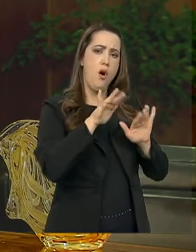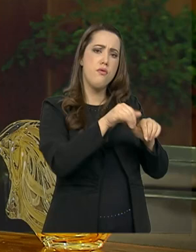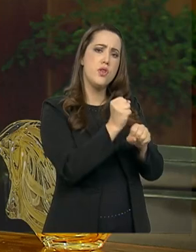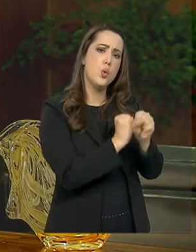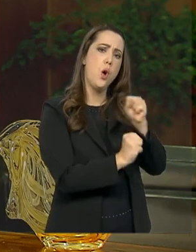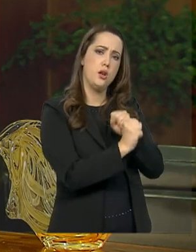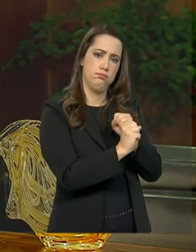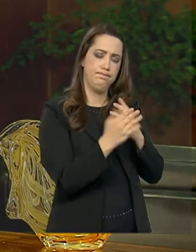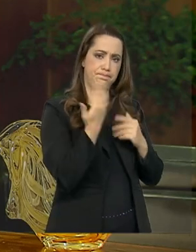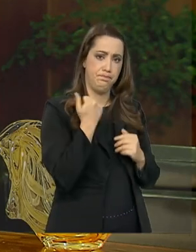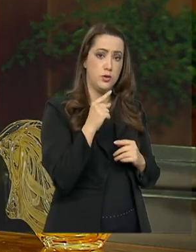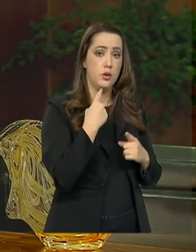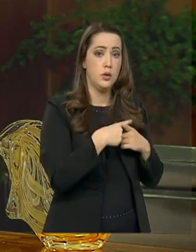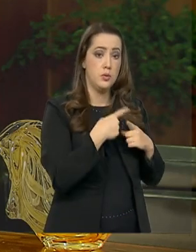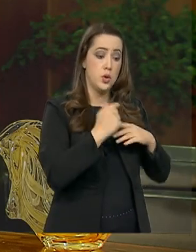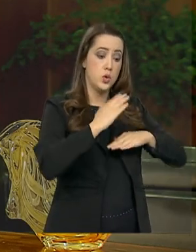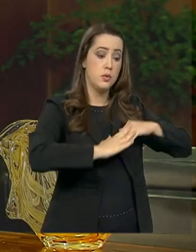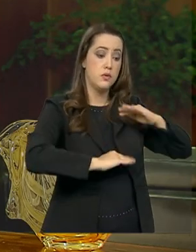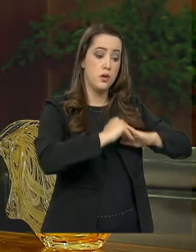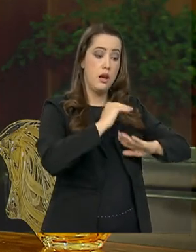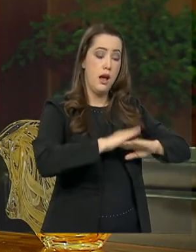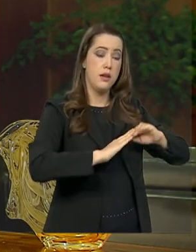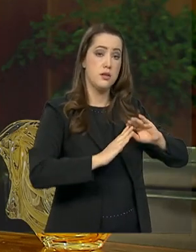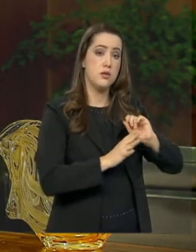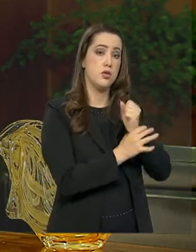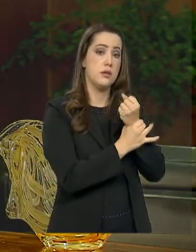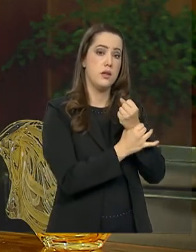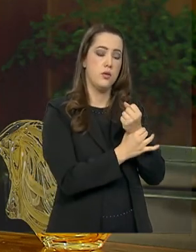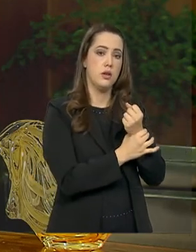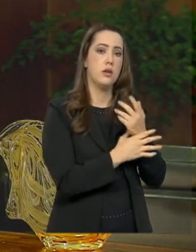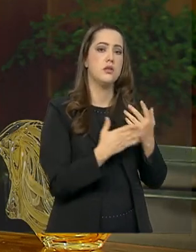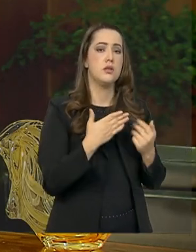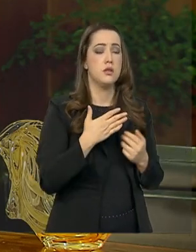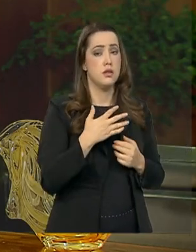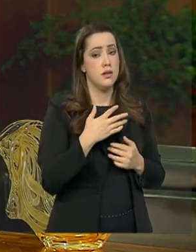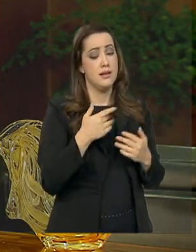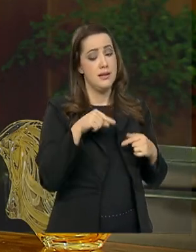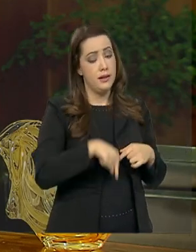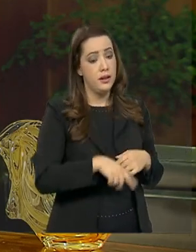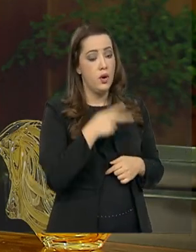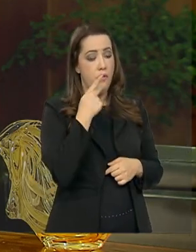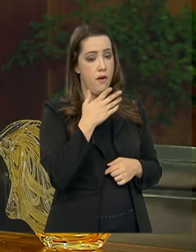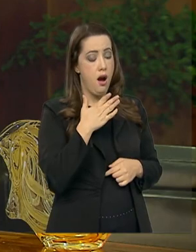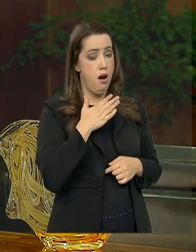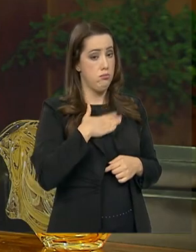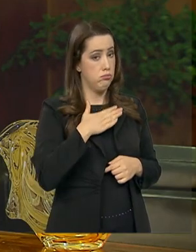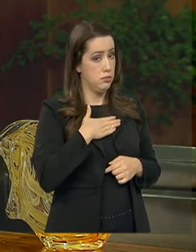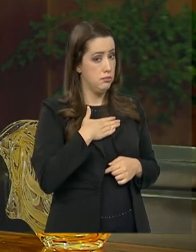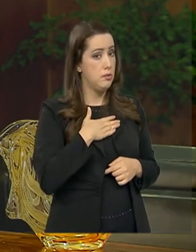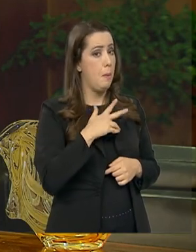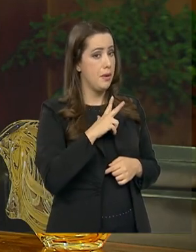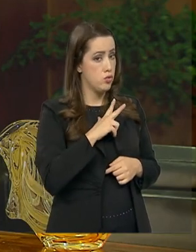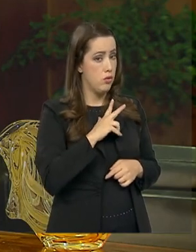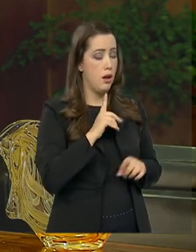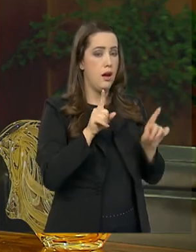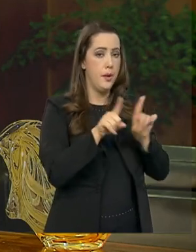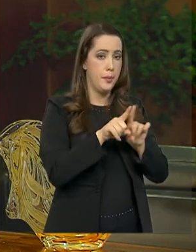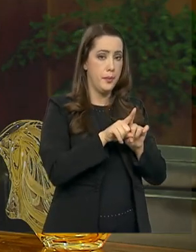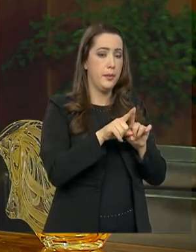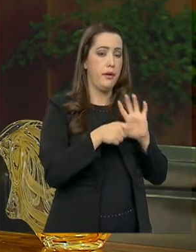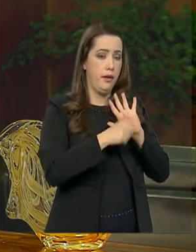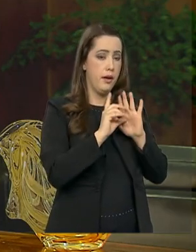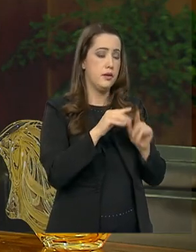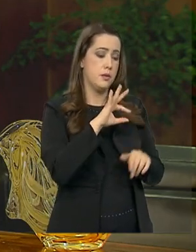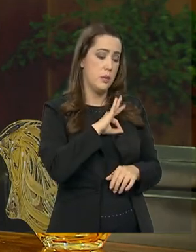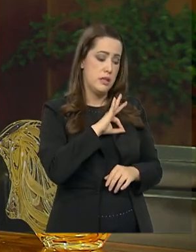sob a perspectiva dos profissionais de segurança pública. E aqui, falo em meu nome, particularmente por ser um profissional egresso da Polícia Militar aqui